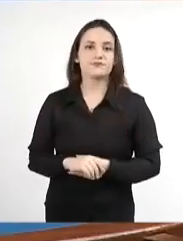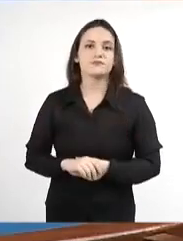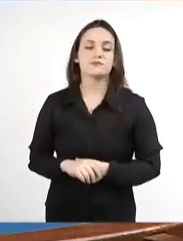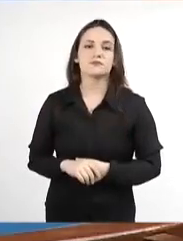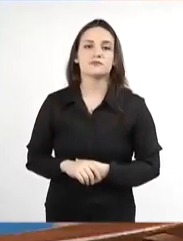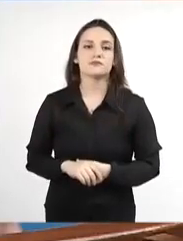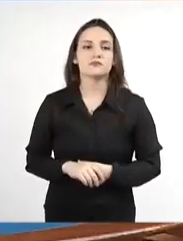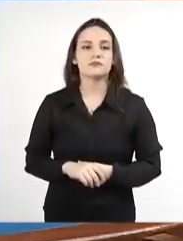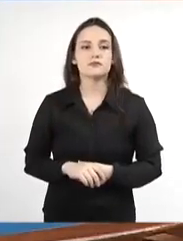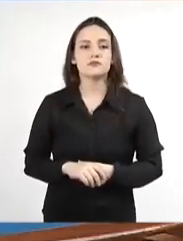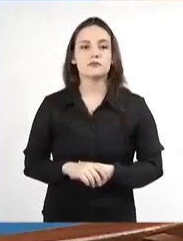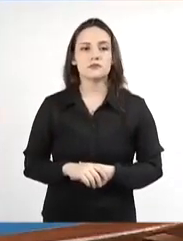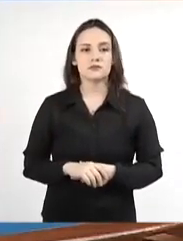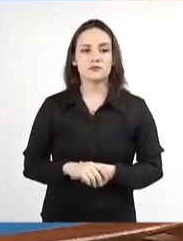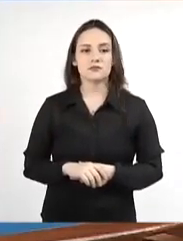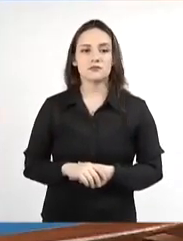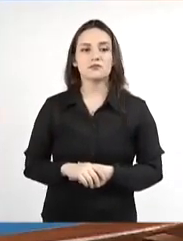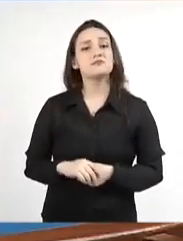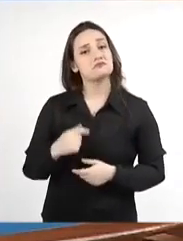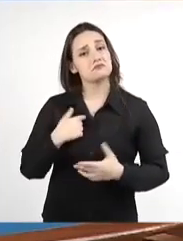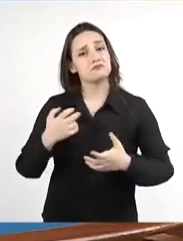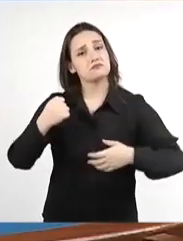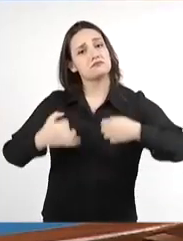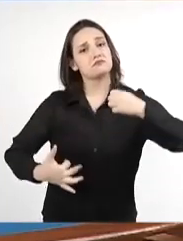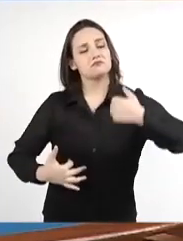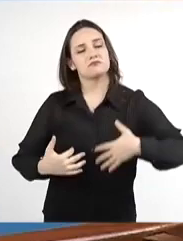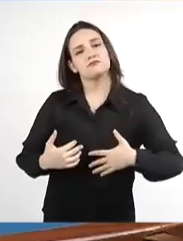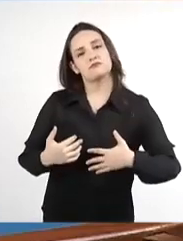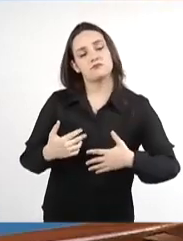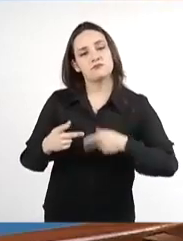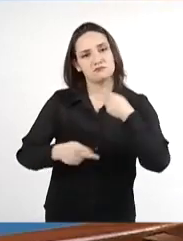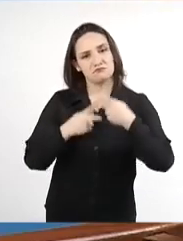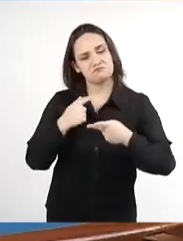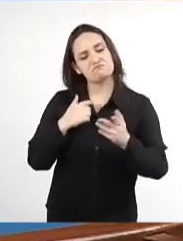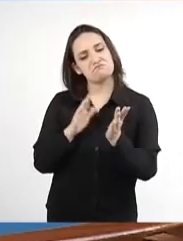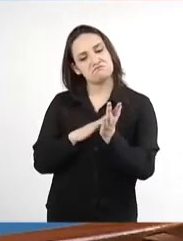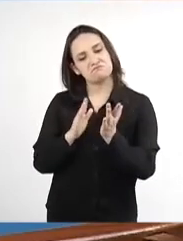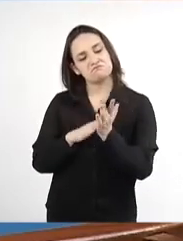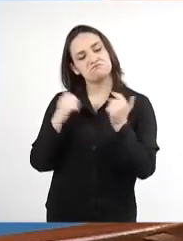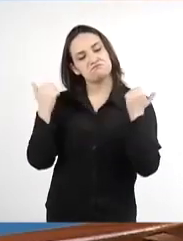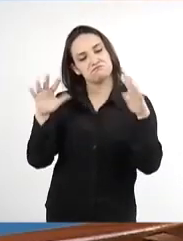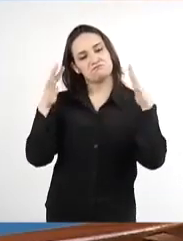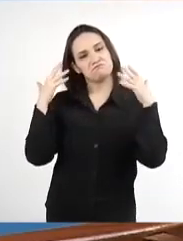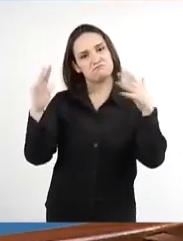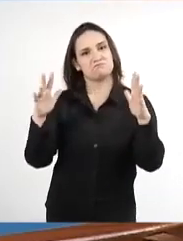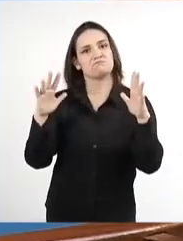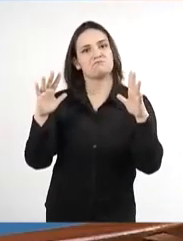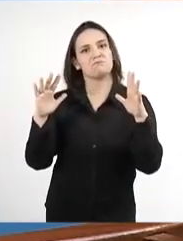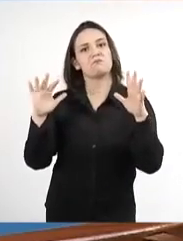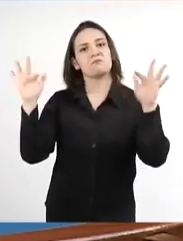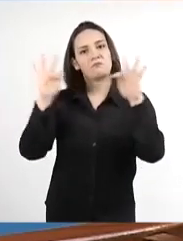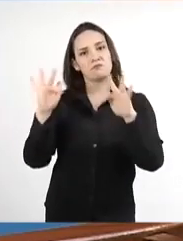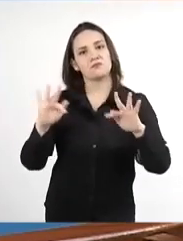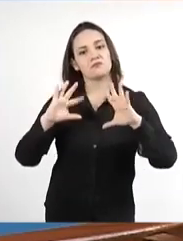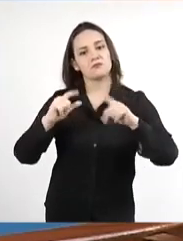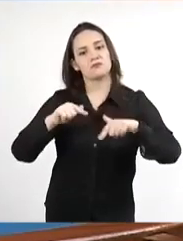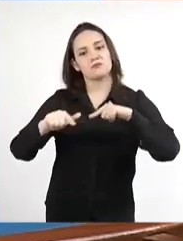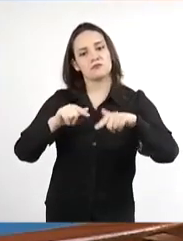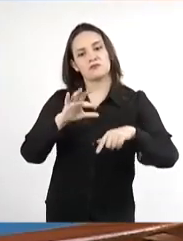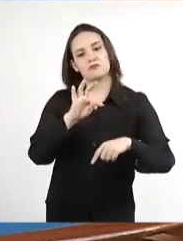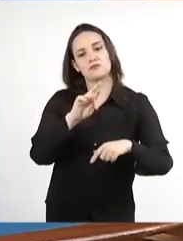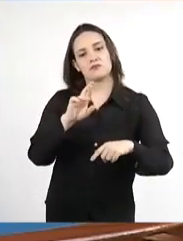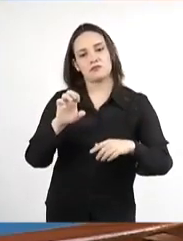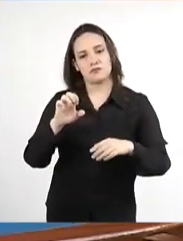para tecer aqui esses comentários e trazer então os nossos elogios, as nossas felicitações pelo trabalho realizado do TRE.